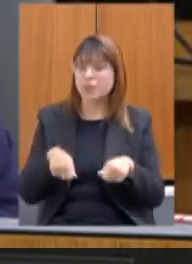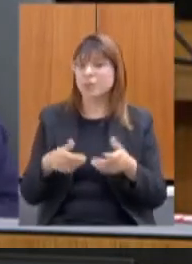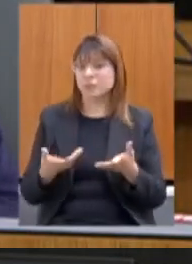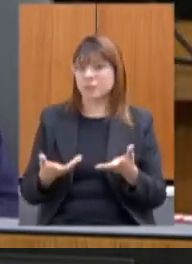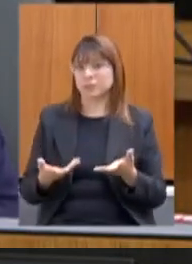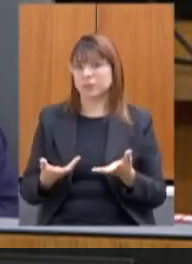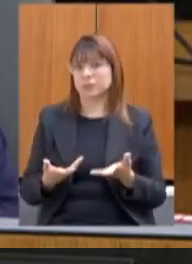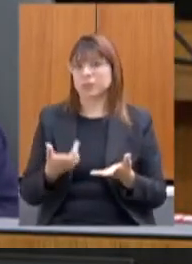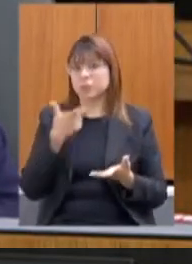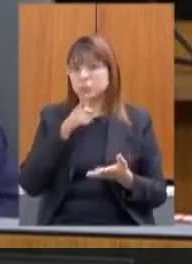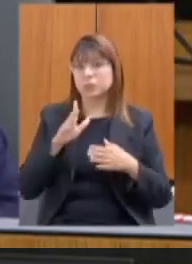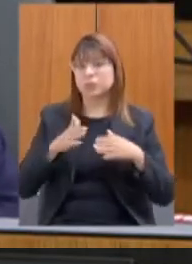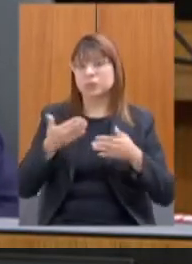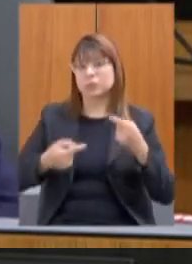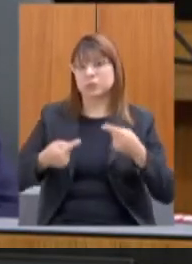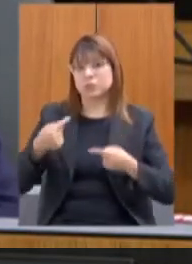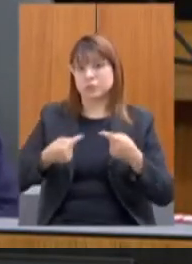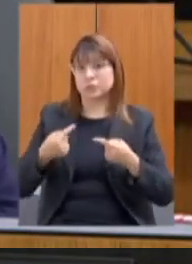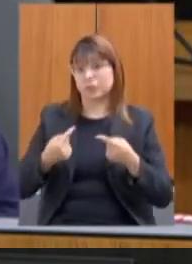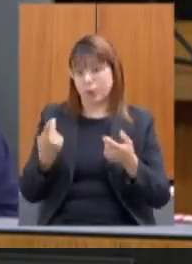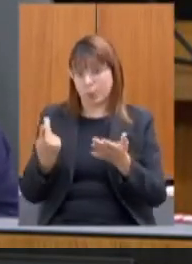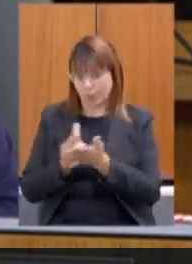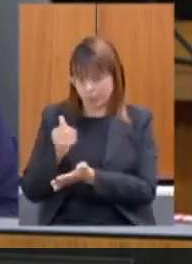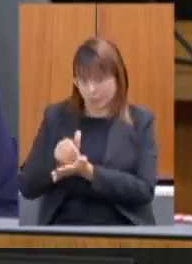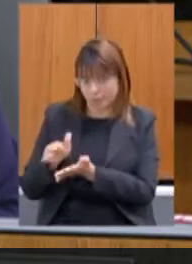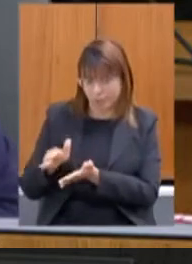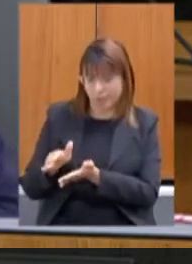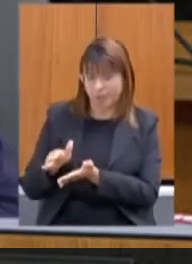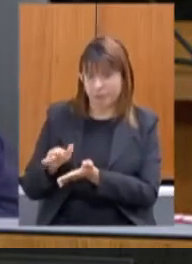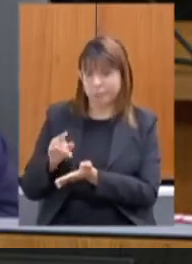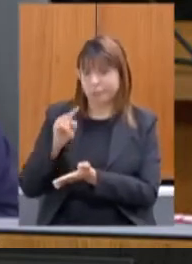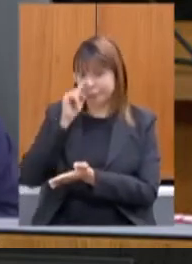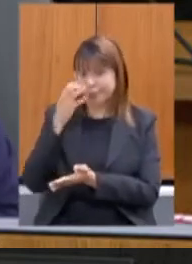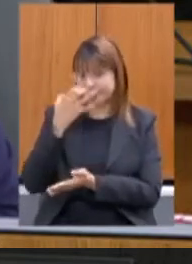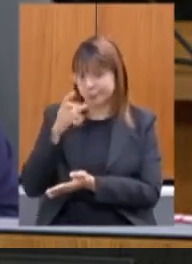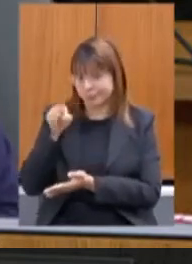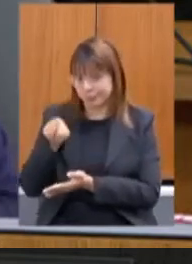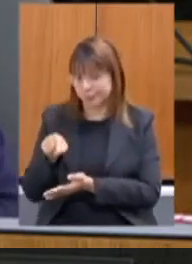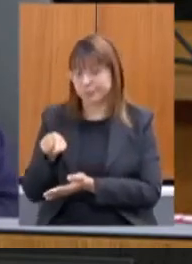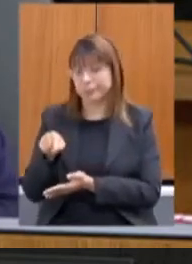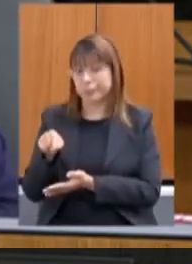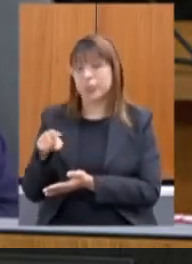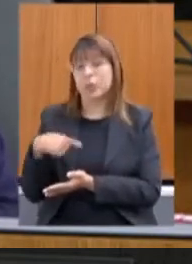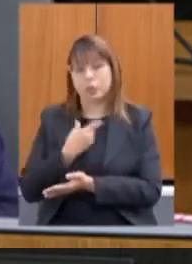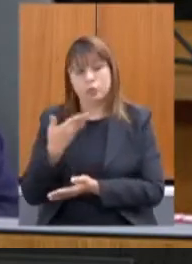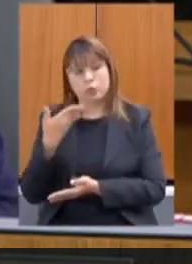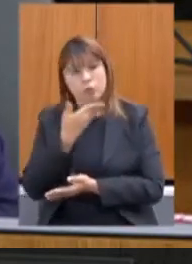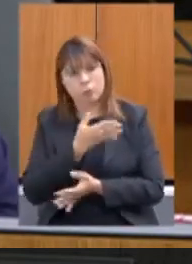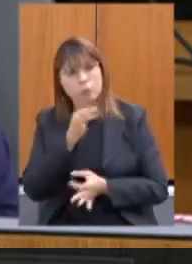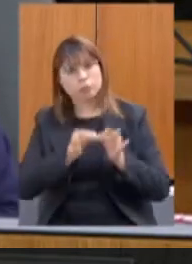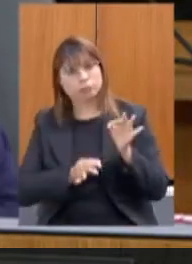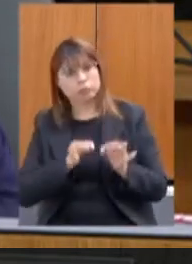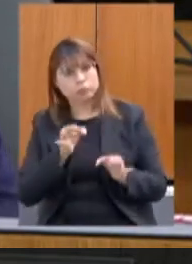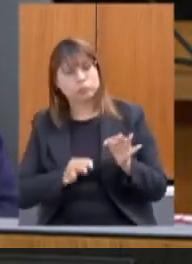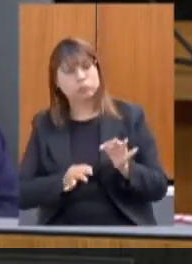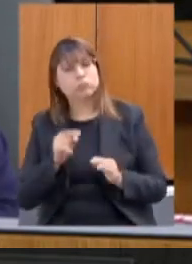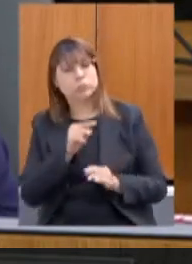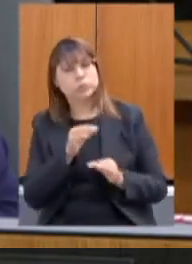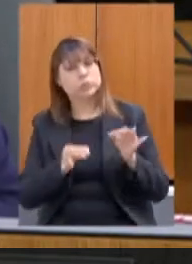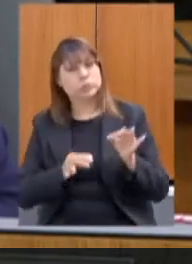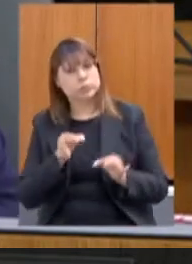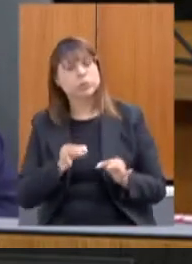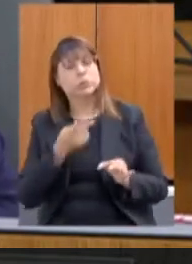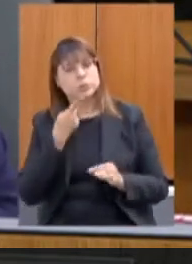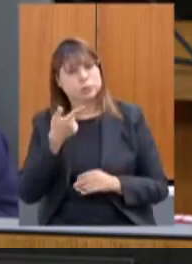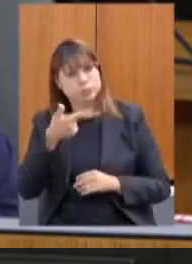da mediação. Tanto é que, após esse fato, tal a gravidade, nós estivemos no Tribunal de Justiça e o Tribunal de Justiça